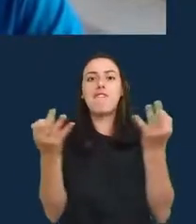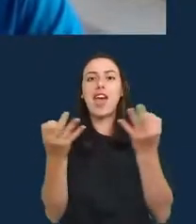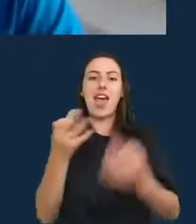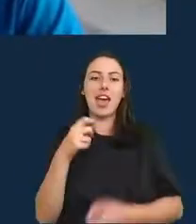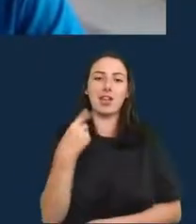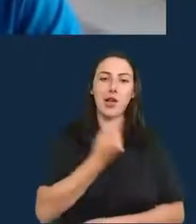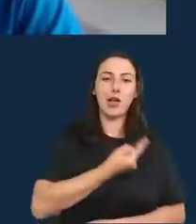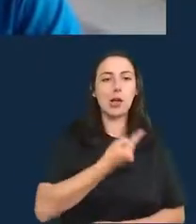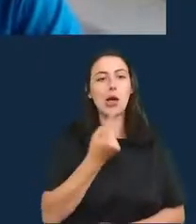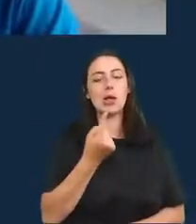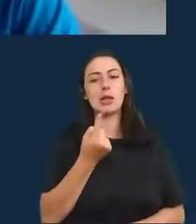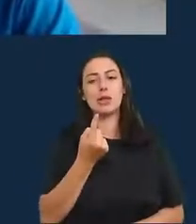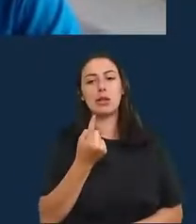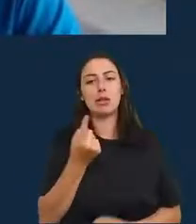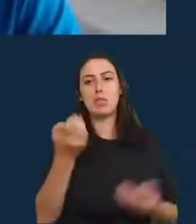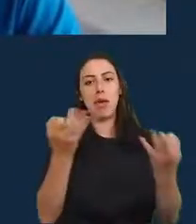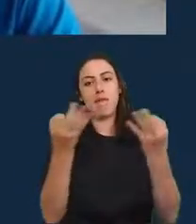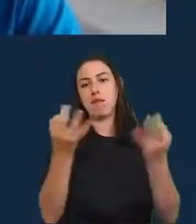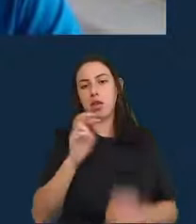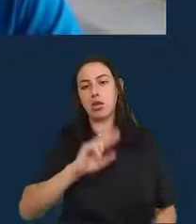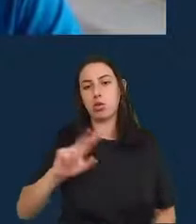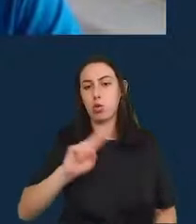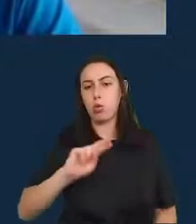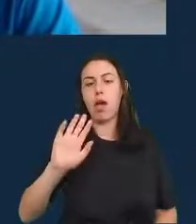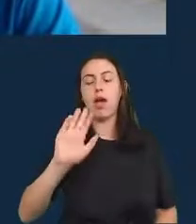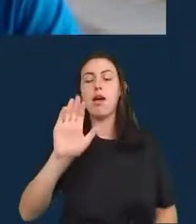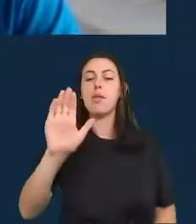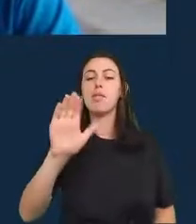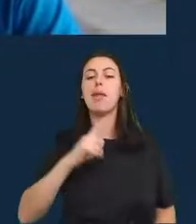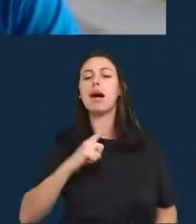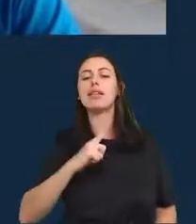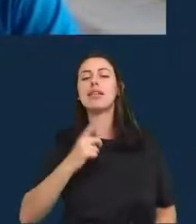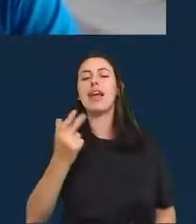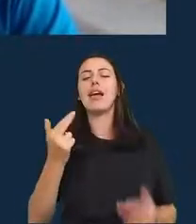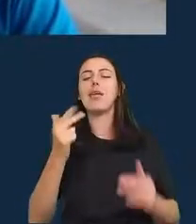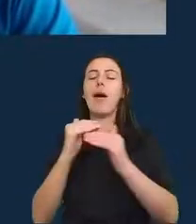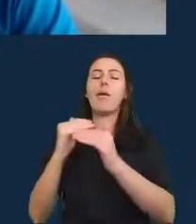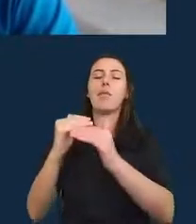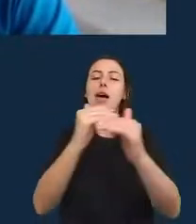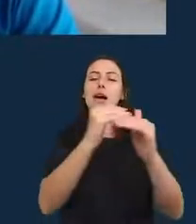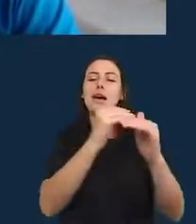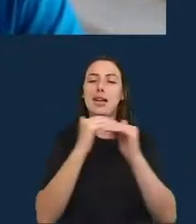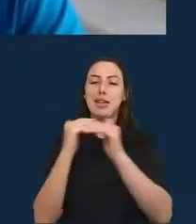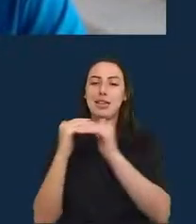essa incerteza, mas sairá bem na mesma faixa. E também observo que